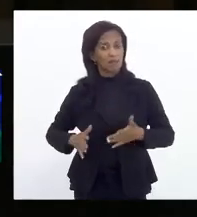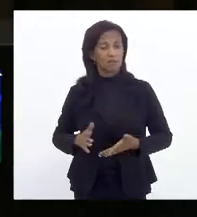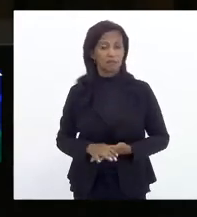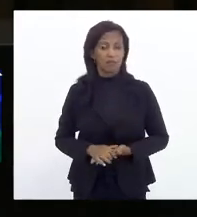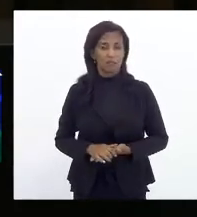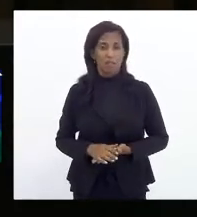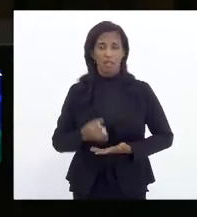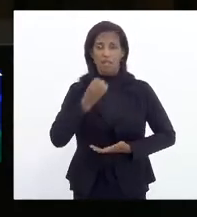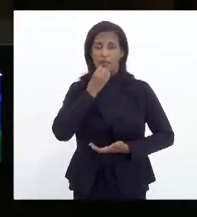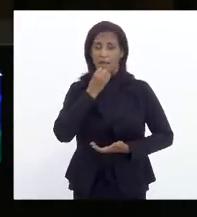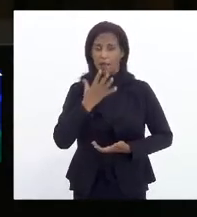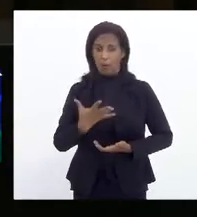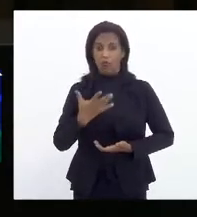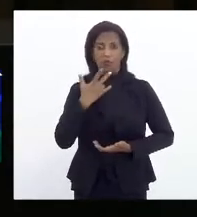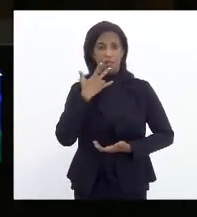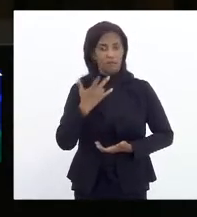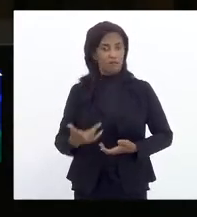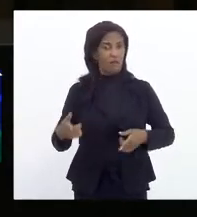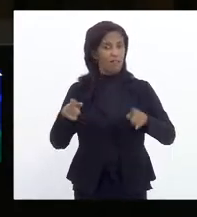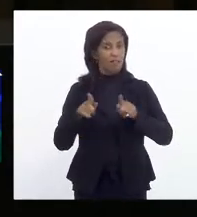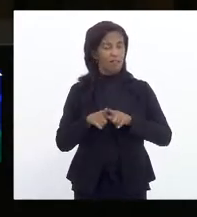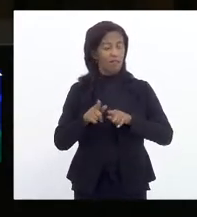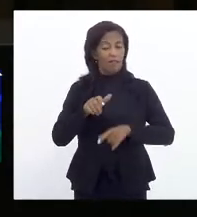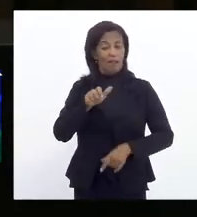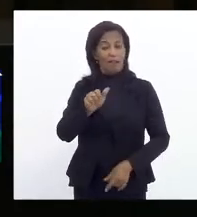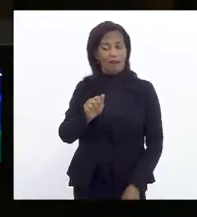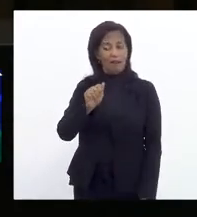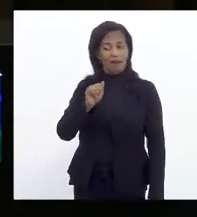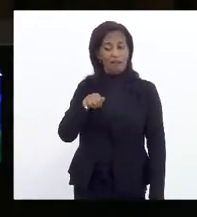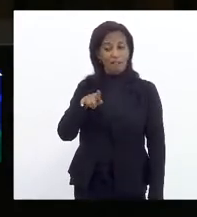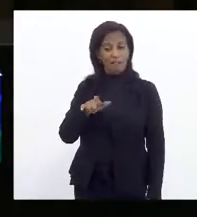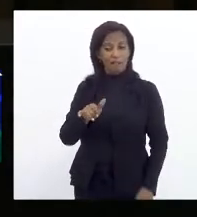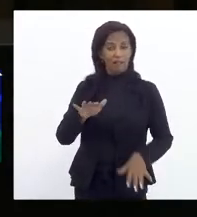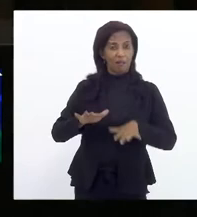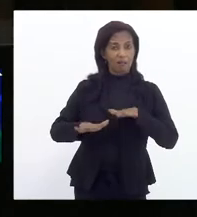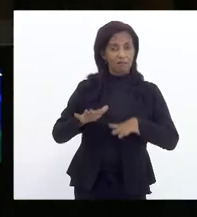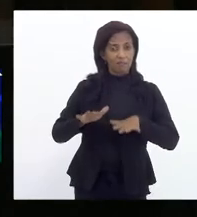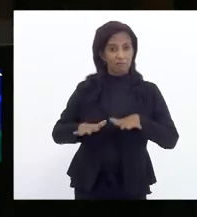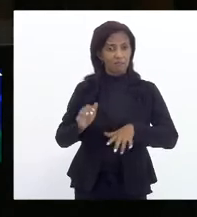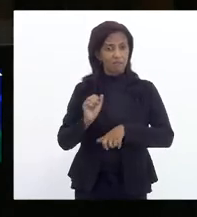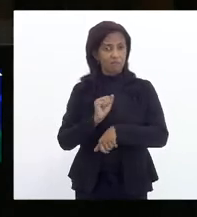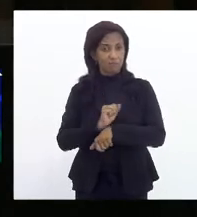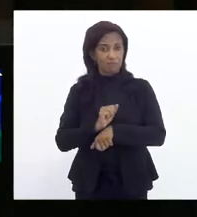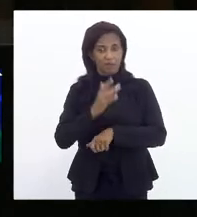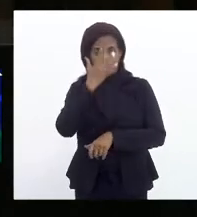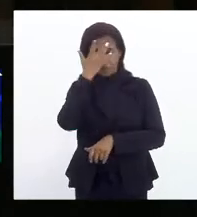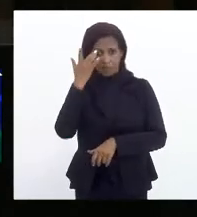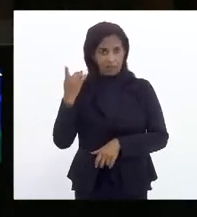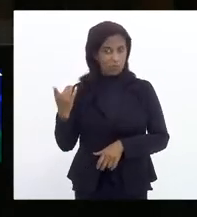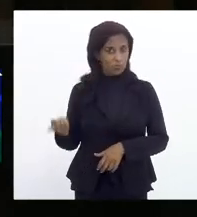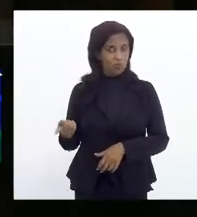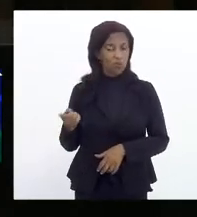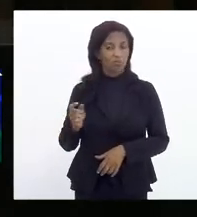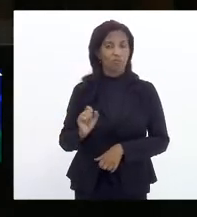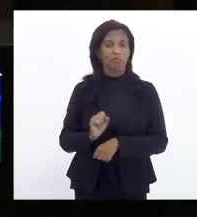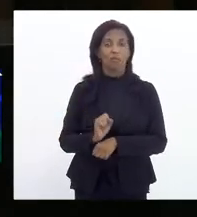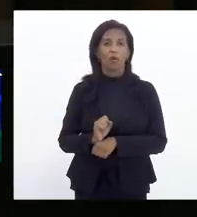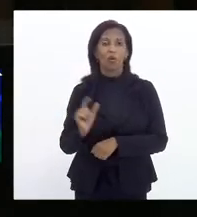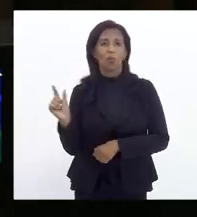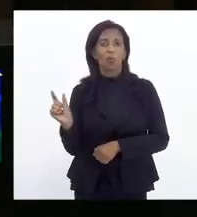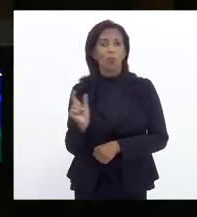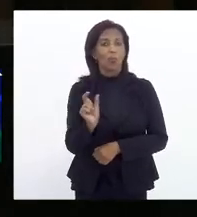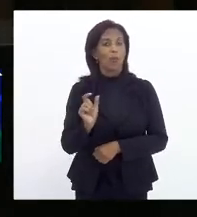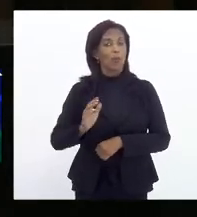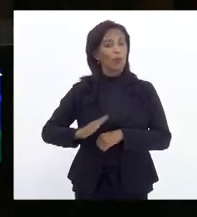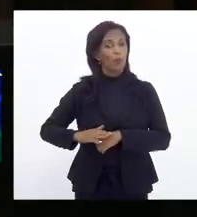é bom que se diga isso também, ainda, por enquanto, essas pessoas estão aguardando um pouco